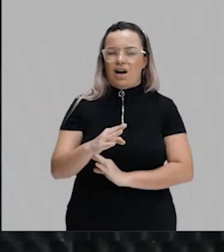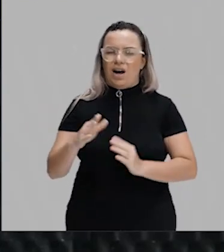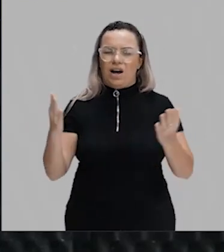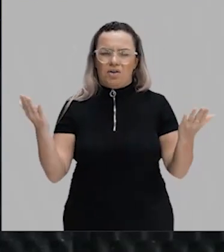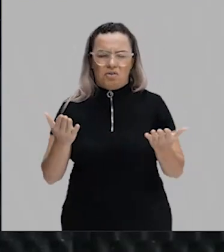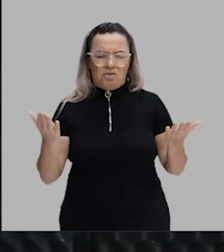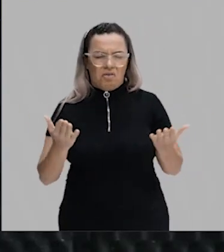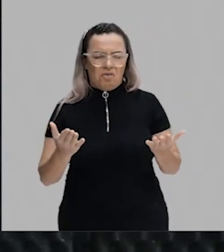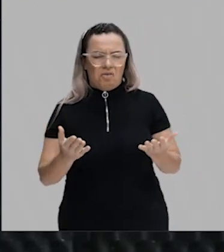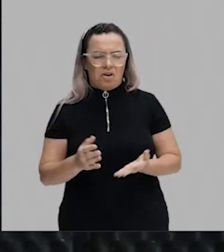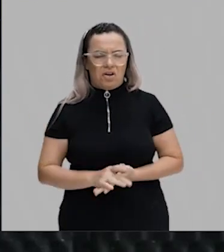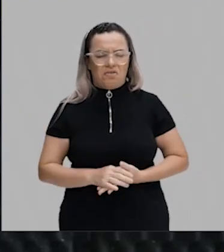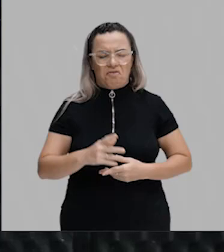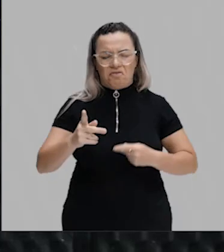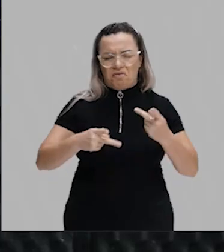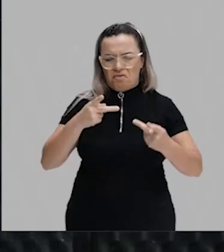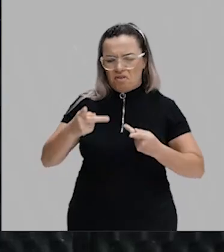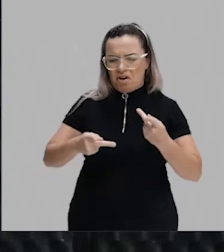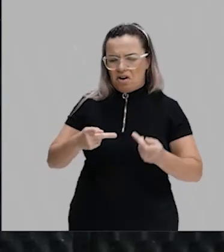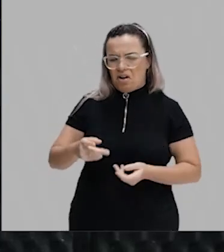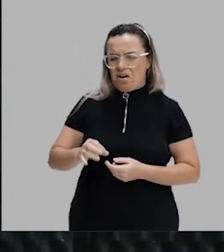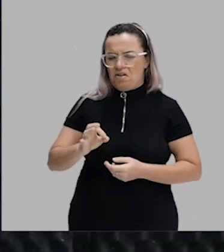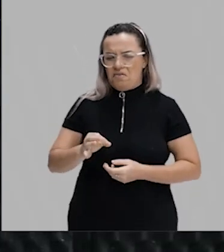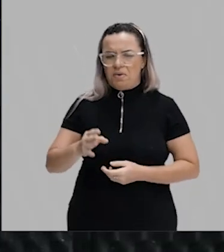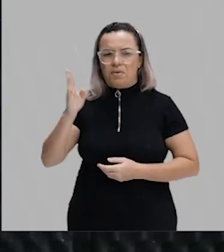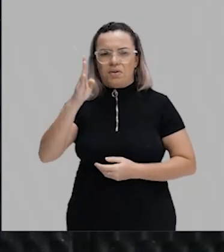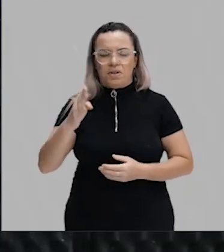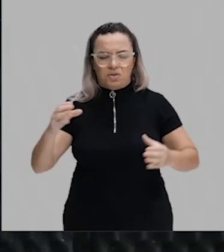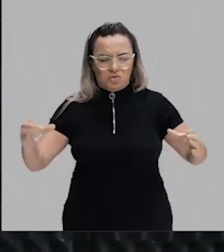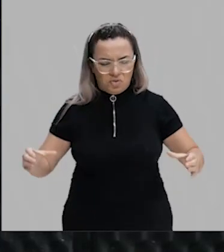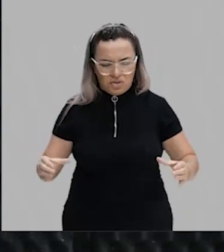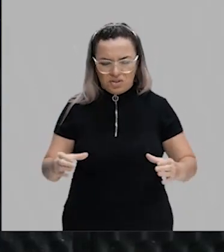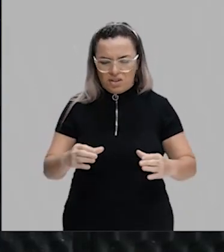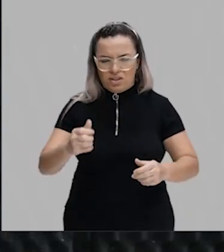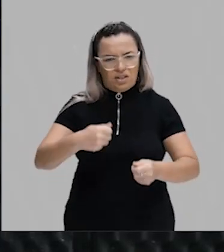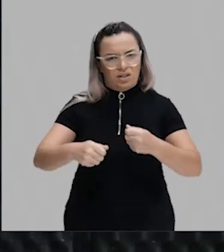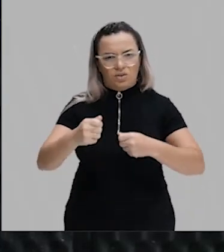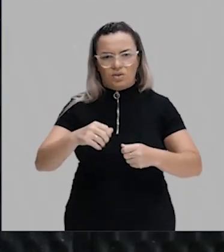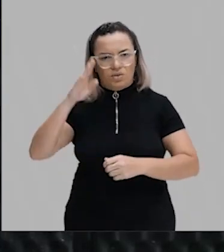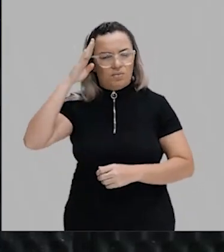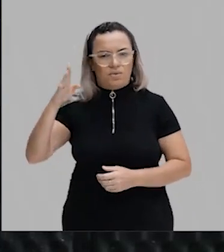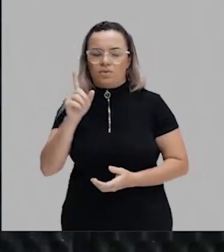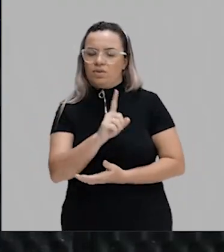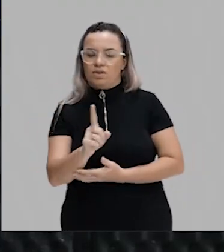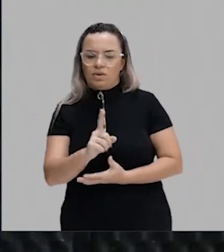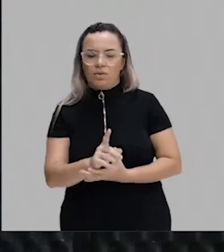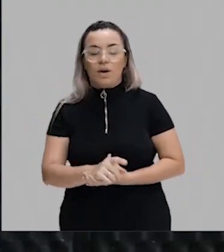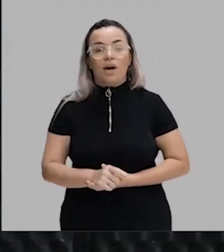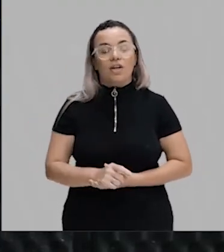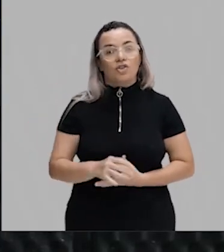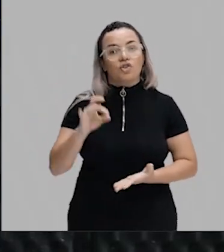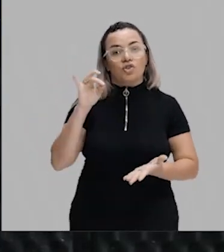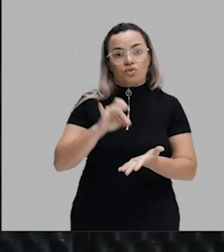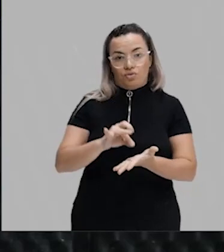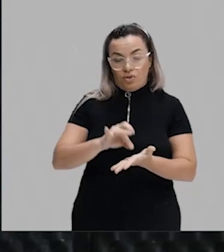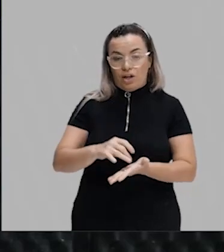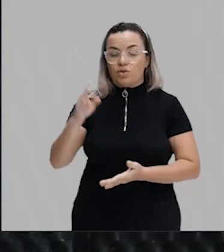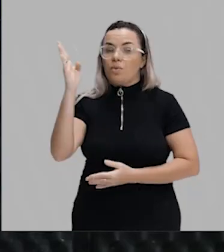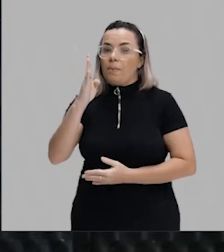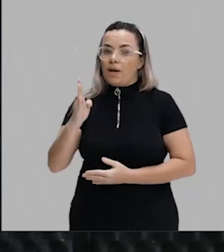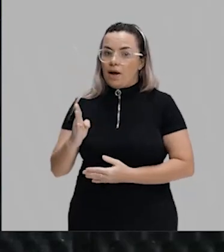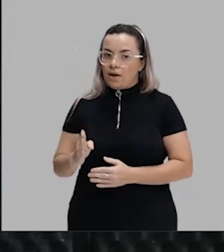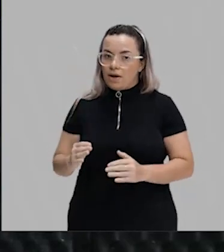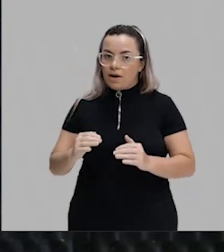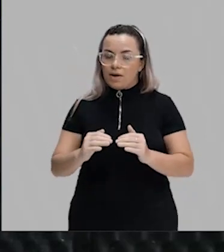economia mundial. E, de fato, como explicamos, o Brasil é um país emergente, ou seja, tem uma economia